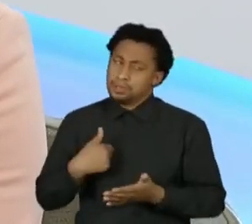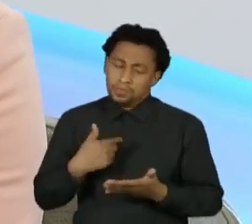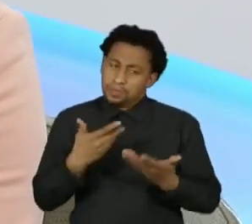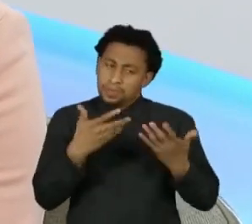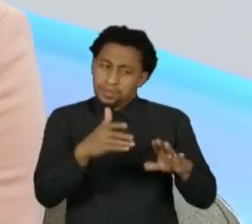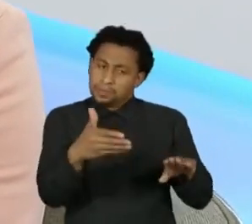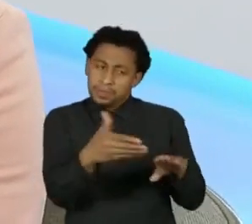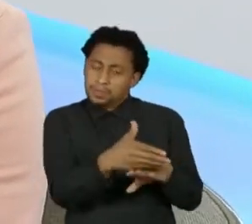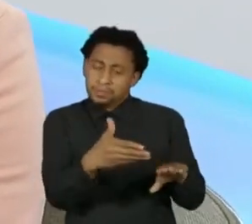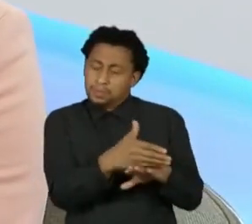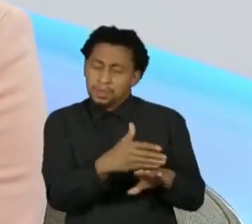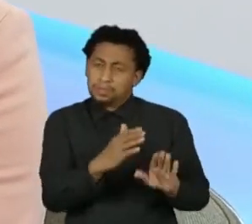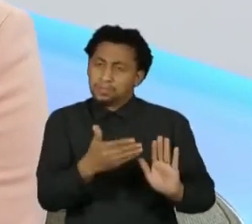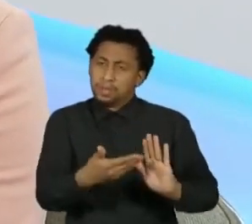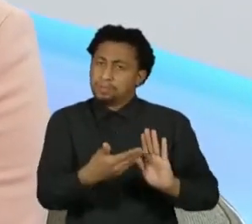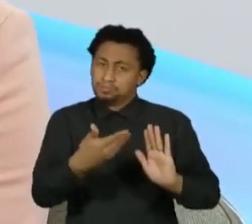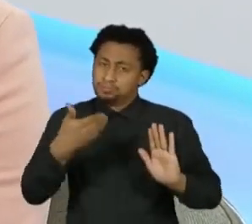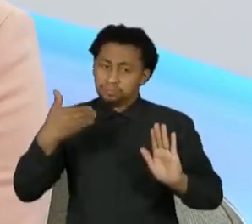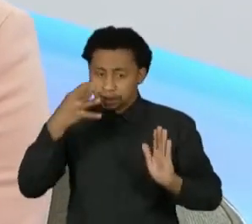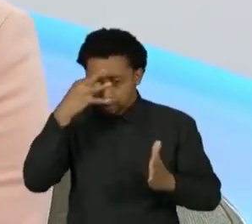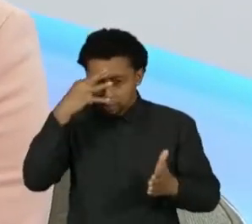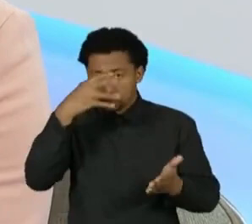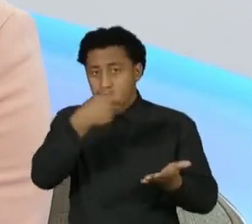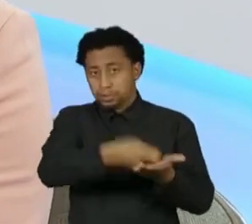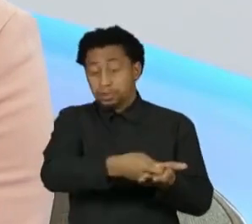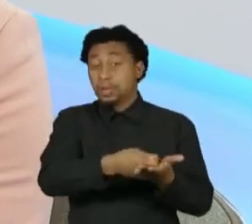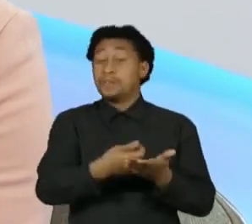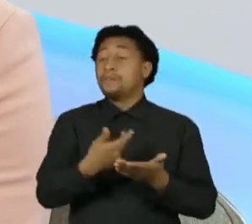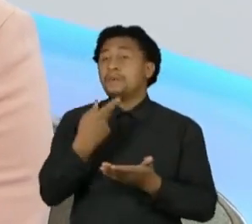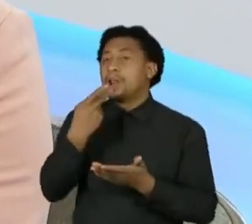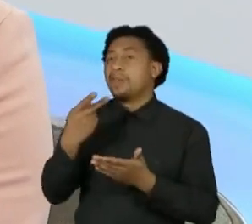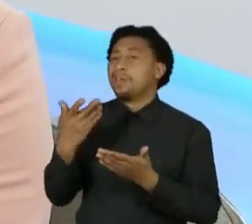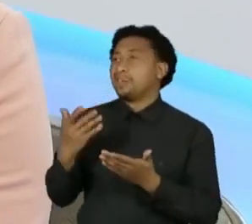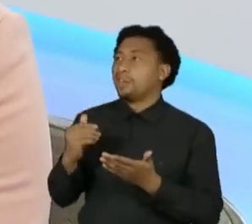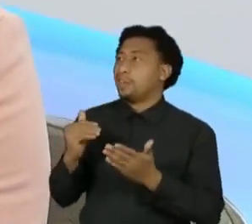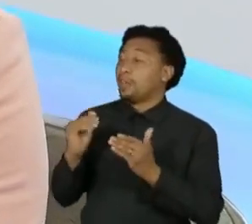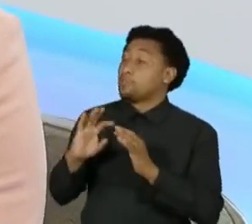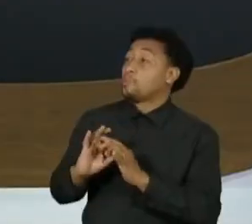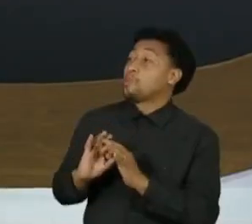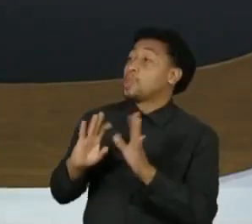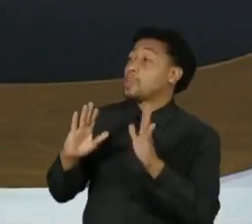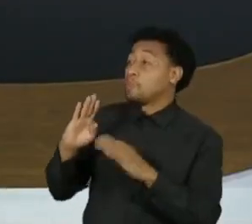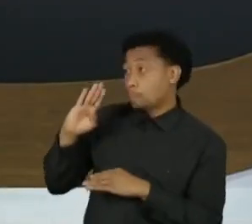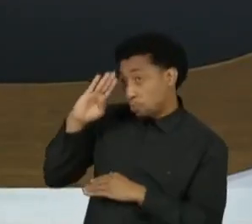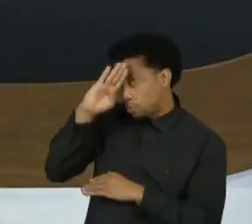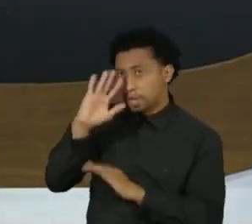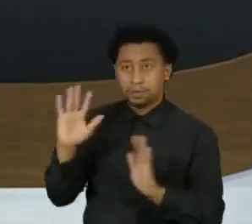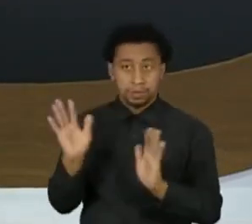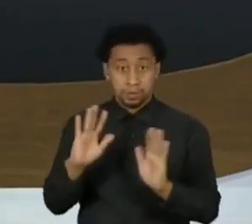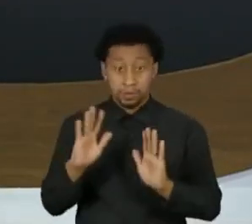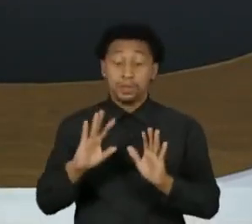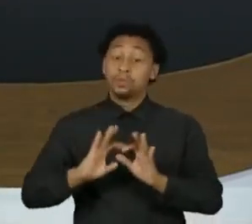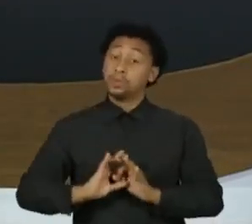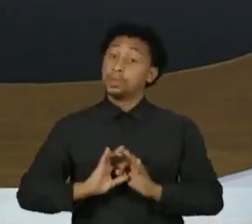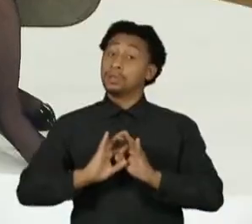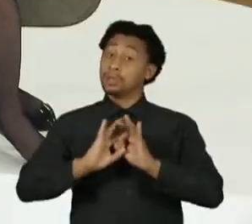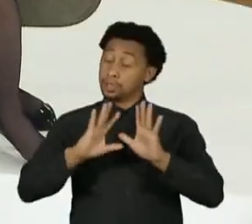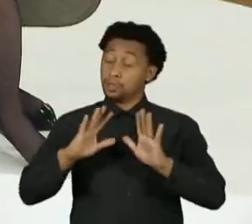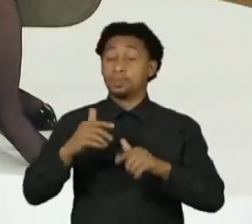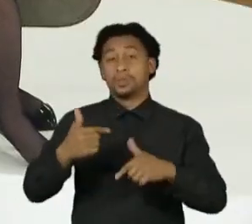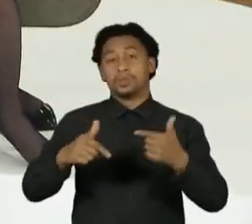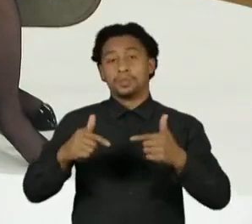definida. Eu não disse que estava à disposição do presidente, eu disse que estava à disposição do país. E é exatamente como eu continuo.